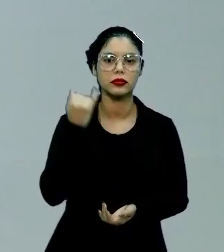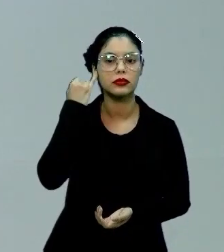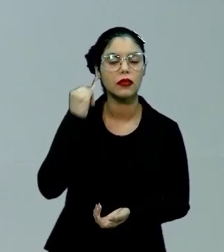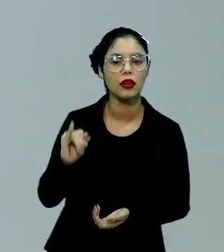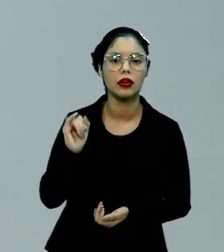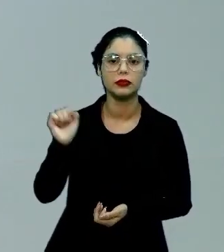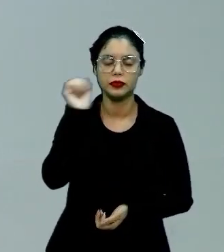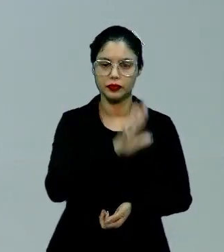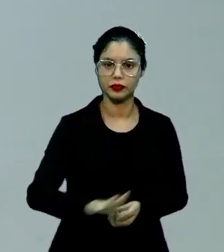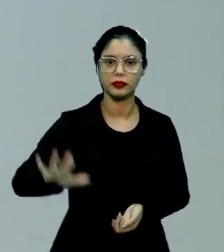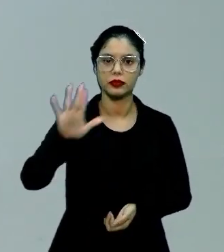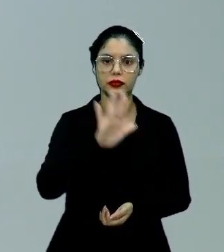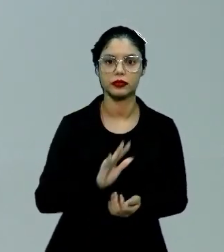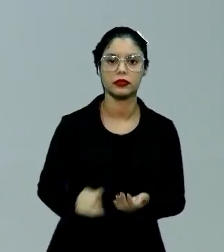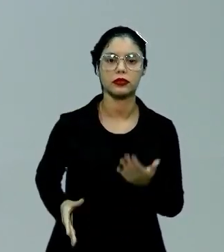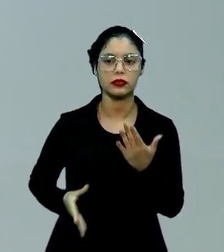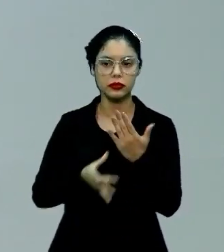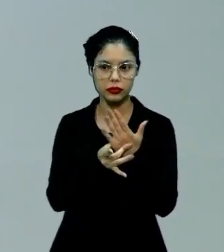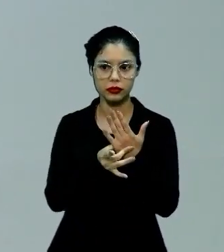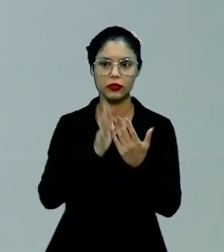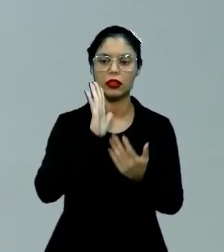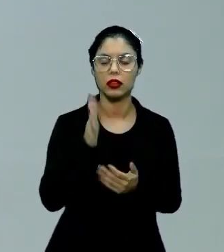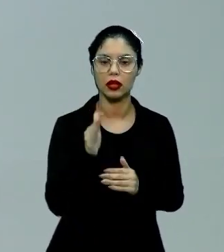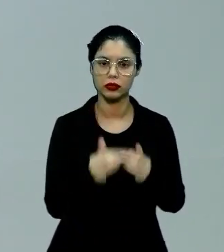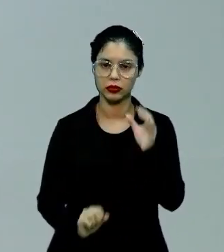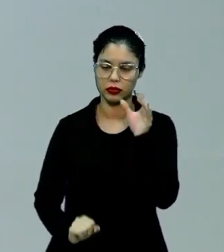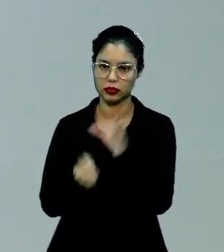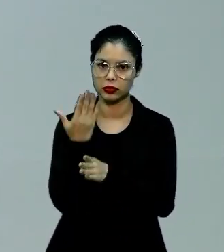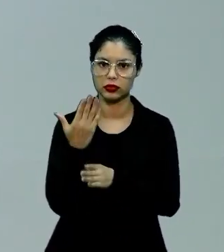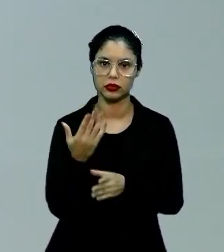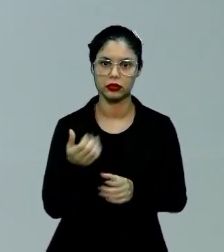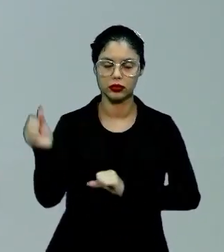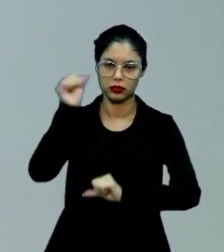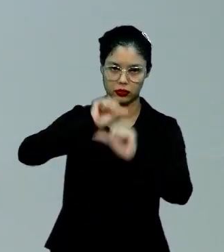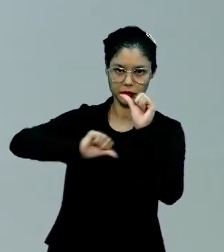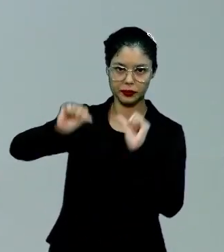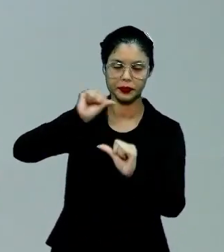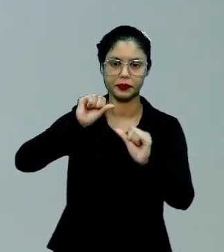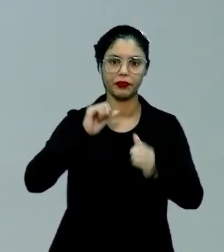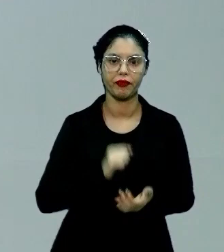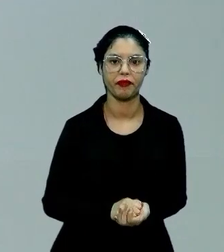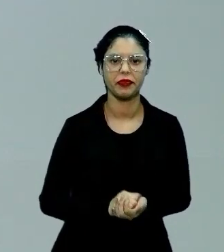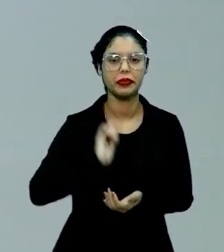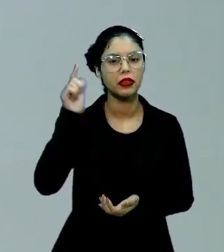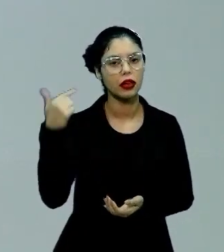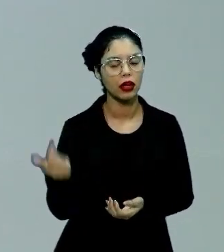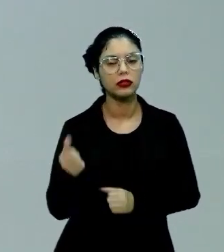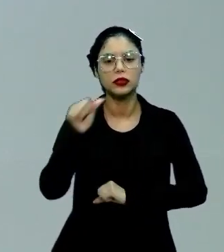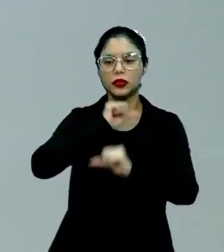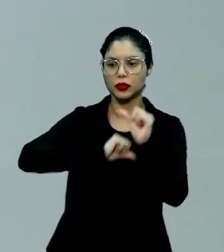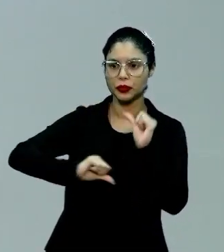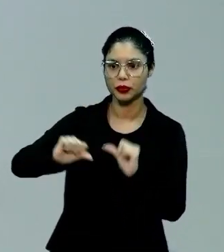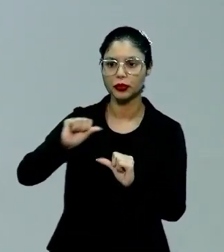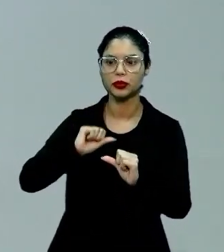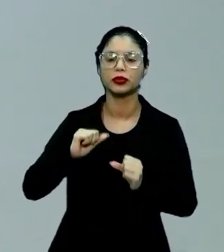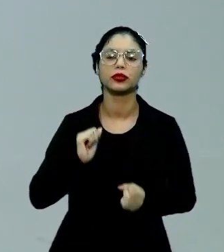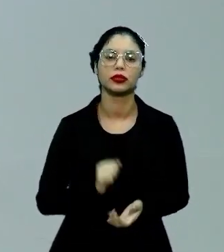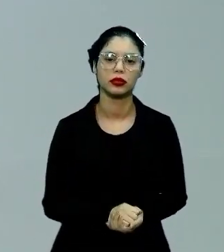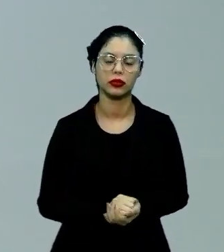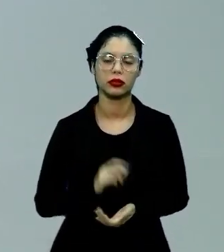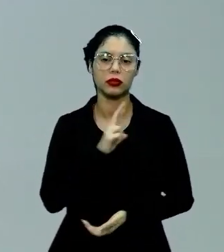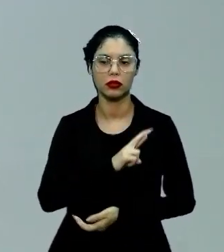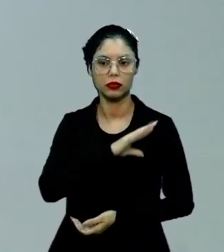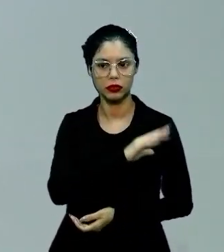de nacionalidade e o realismo, ele já surge em contraposição, em oposição aí ao